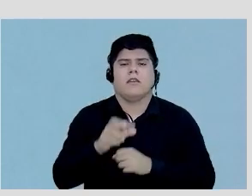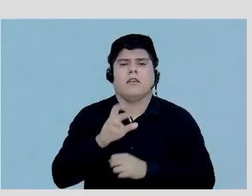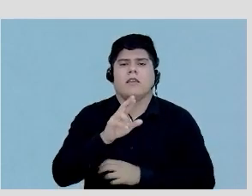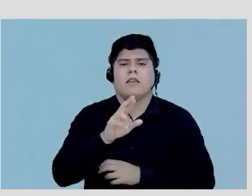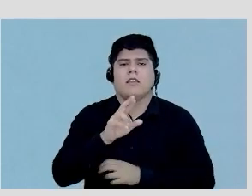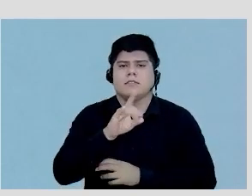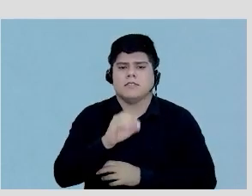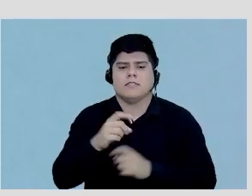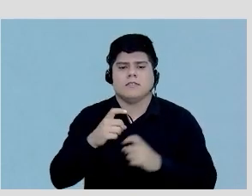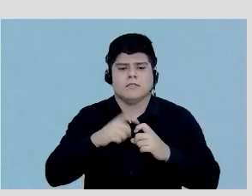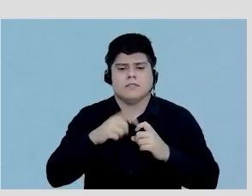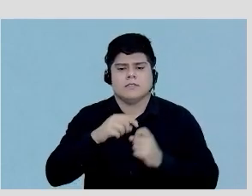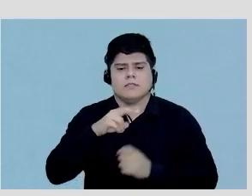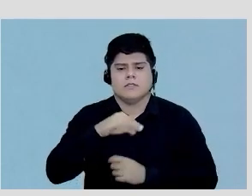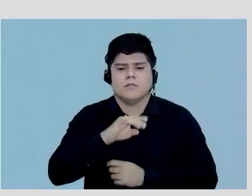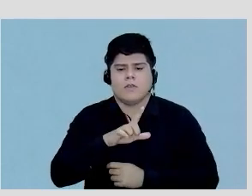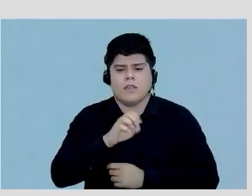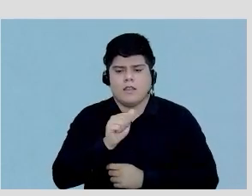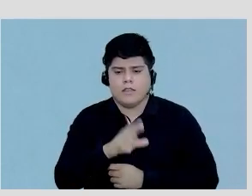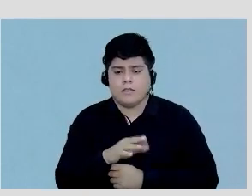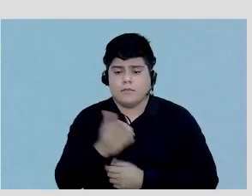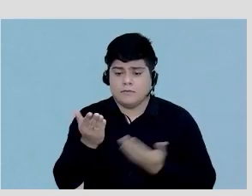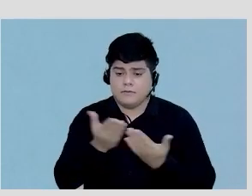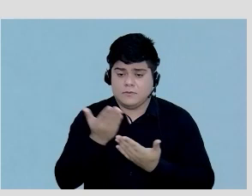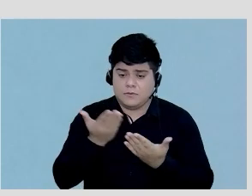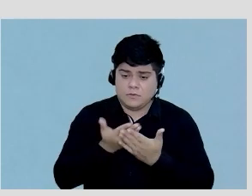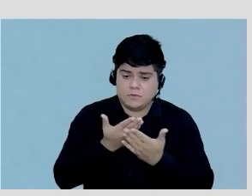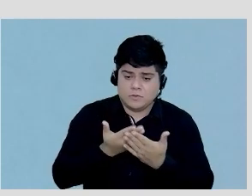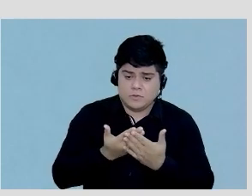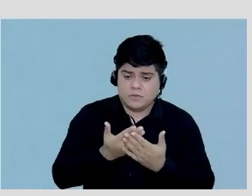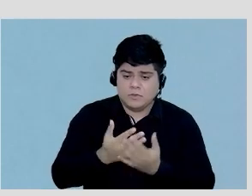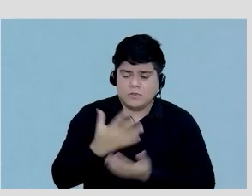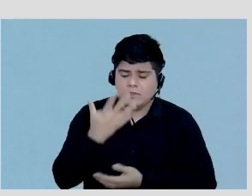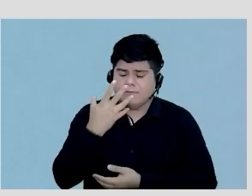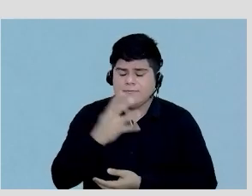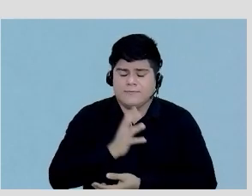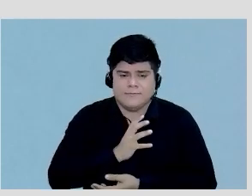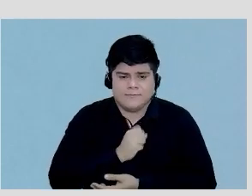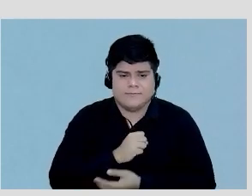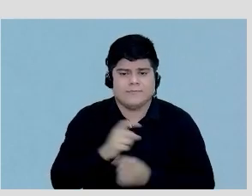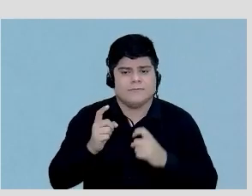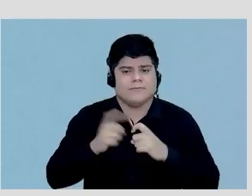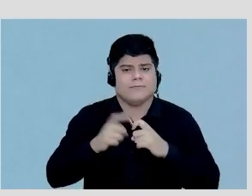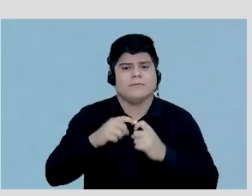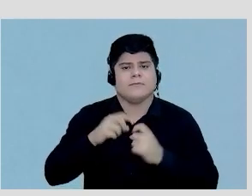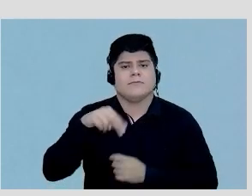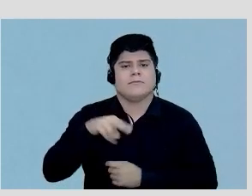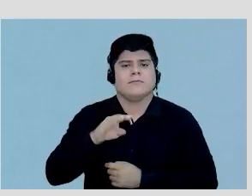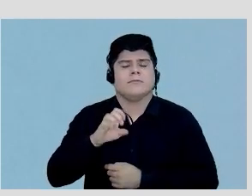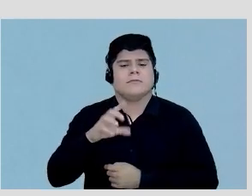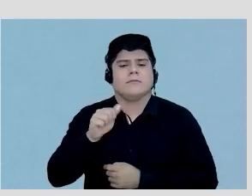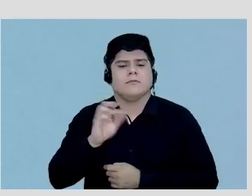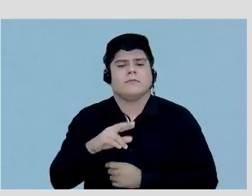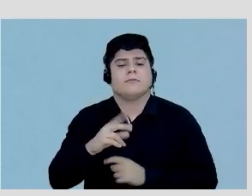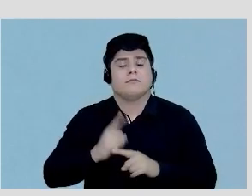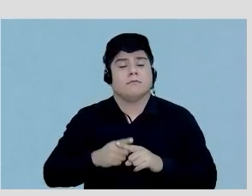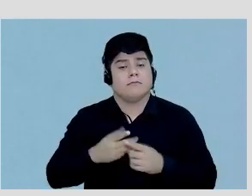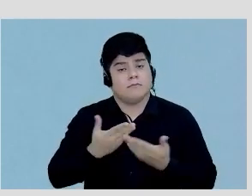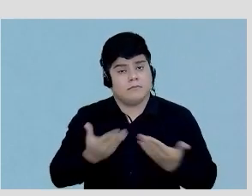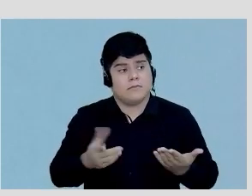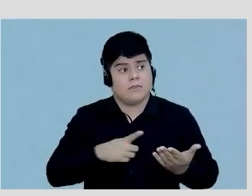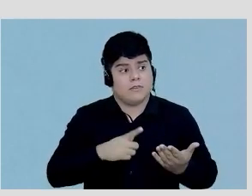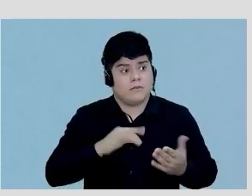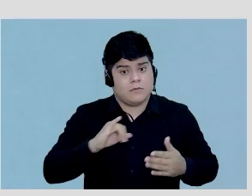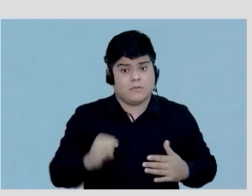você hoje estuda e é apaixonada pela medicina nuclear porque teve a oportunidade de se